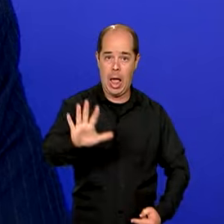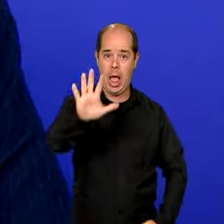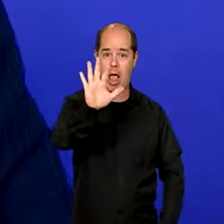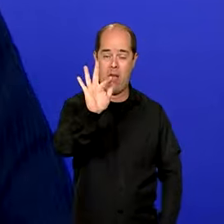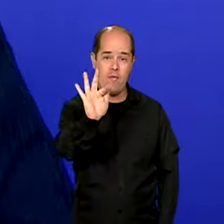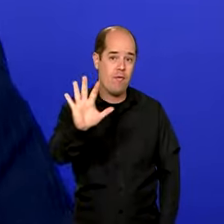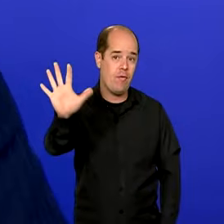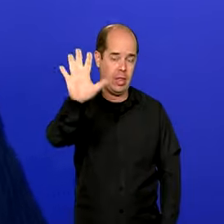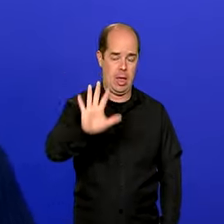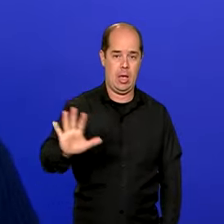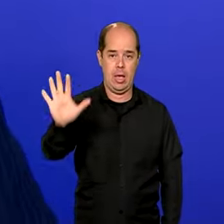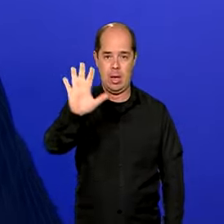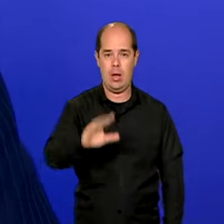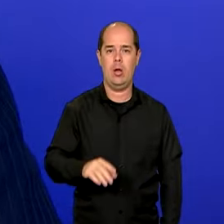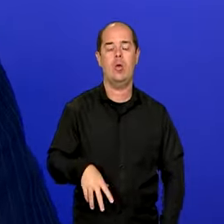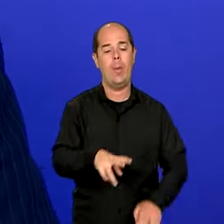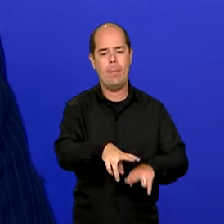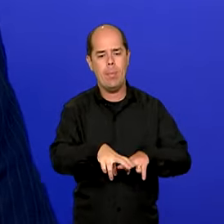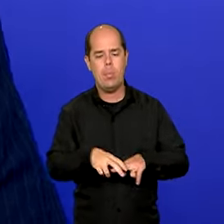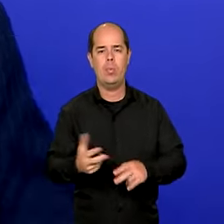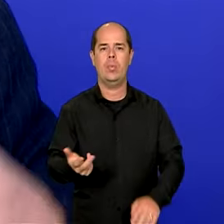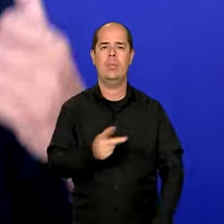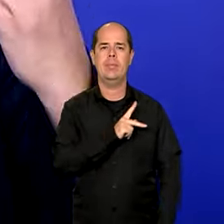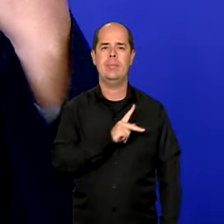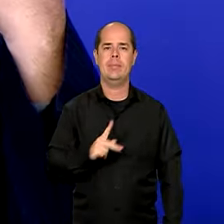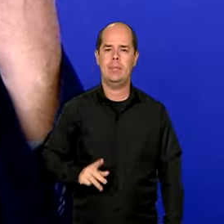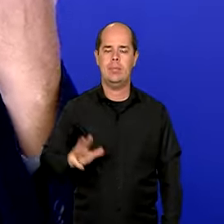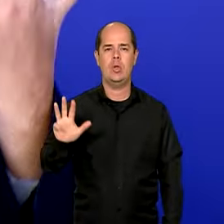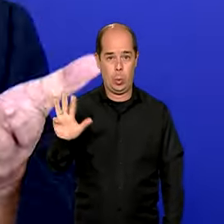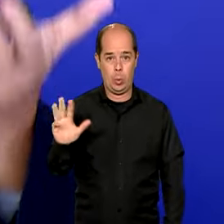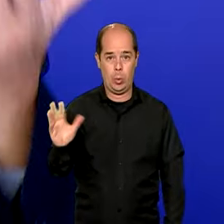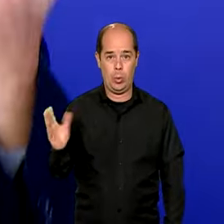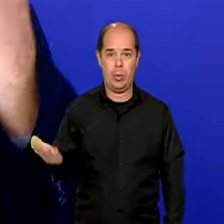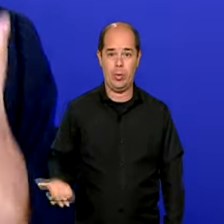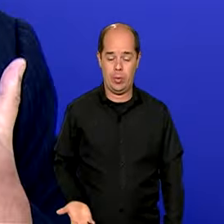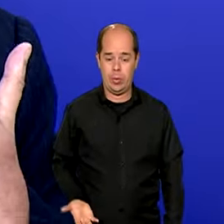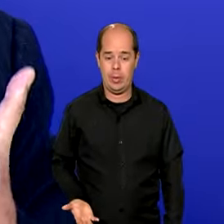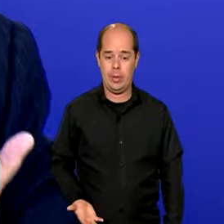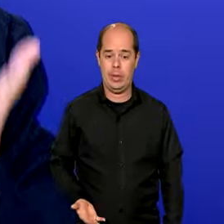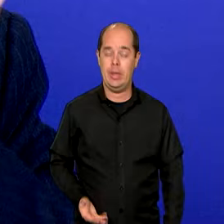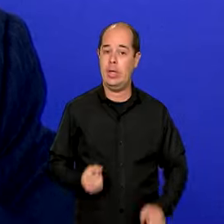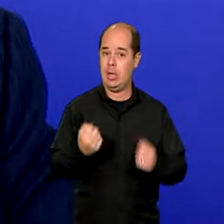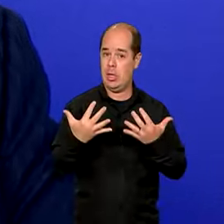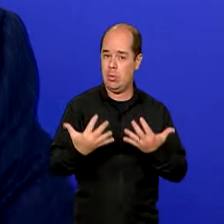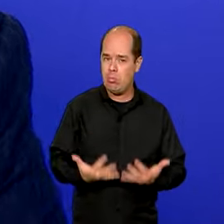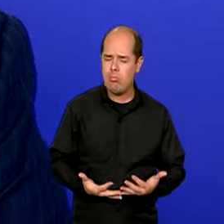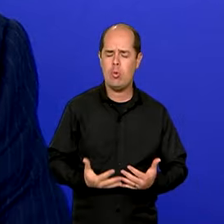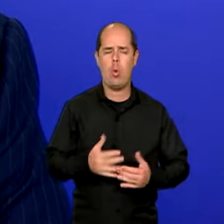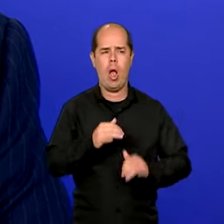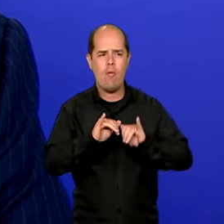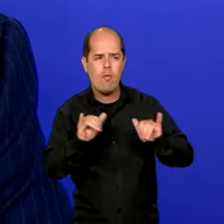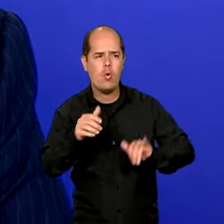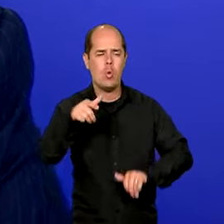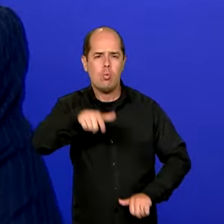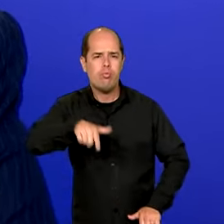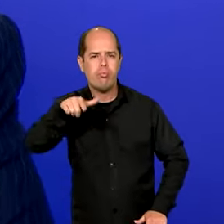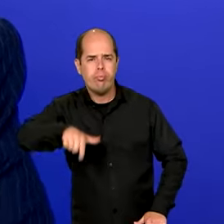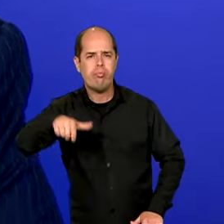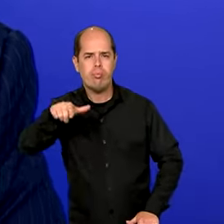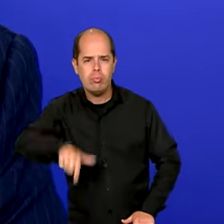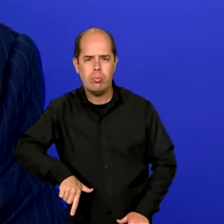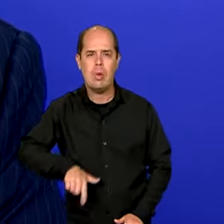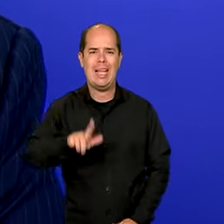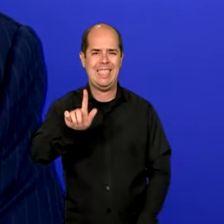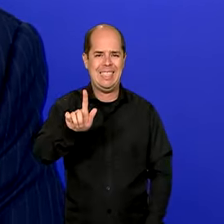E, portanto, o presidente da República, quando falou, reiteradas vezes, inclusive na semana passada, de